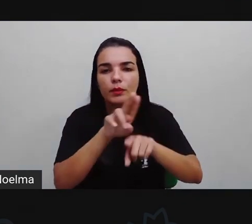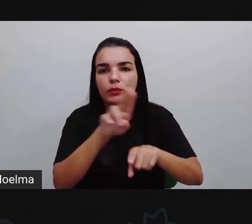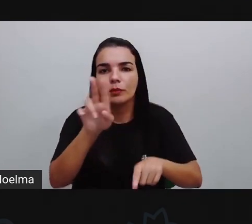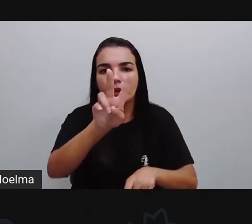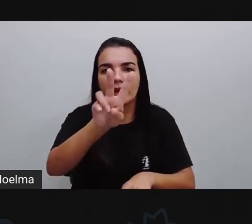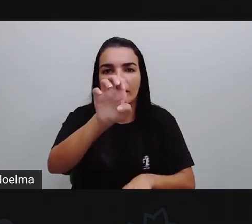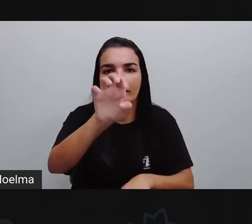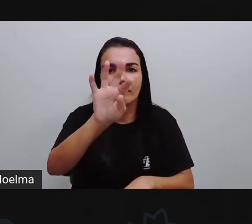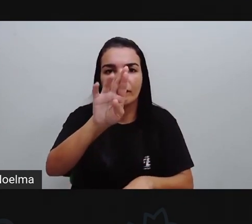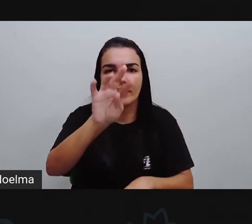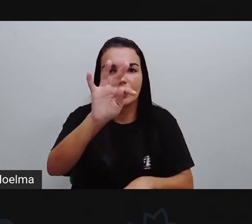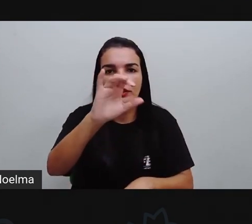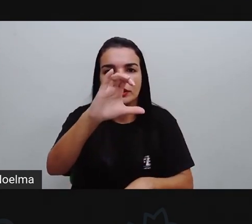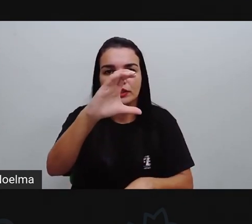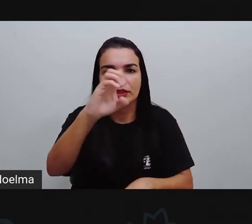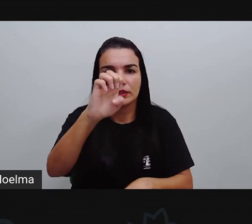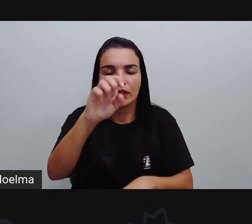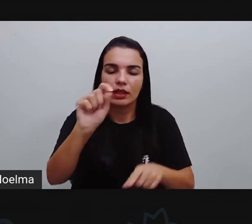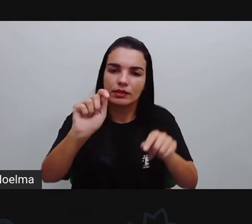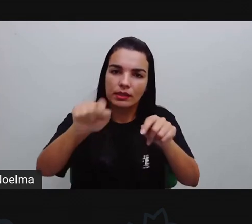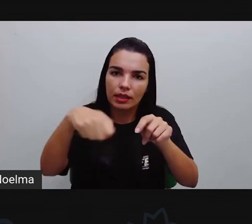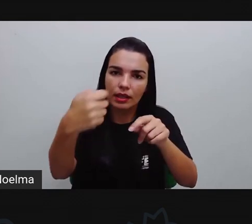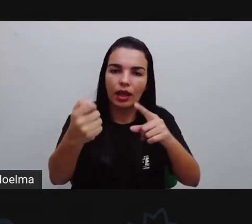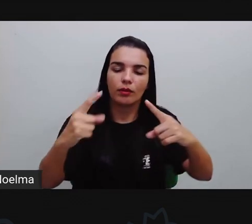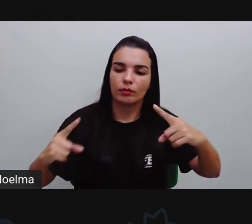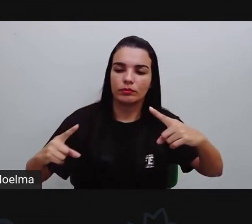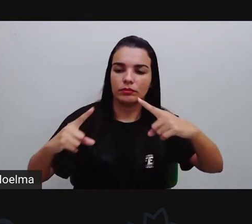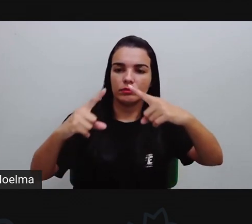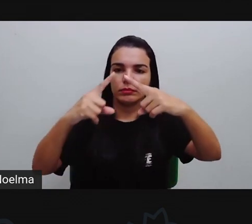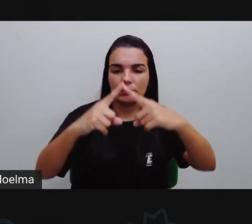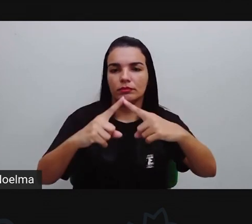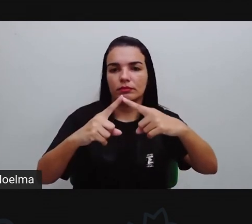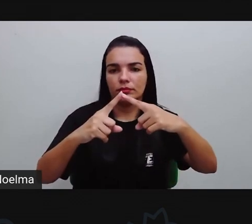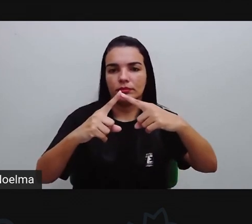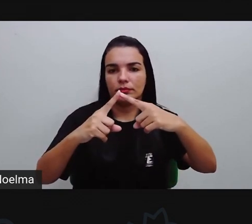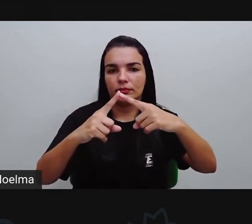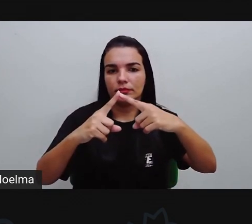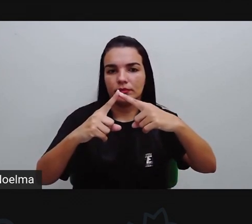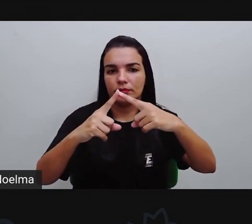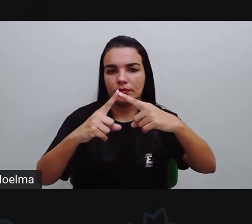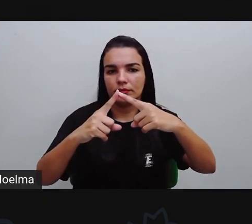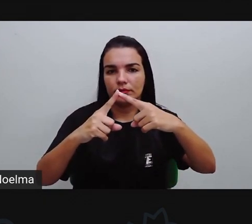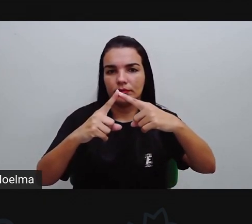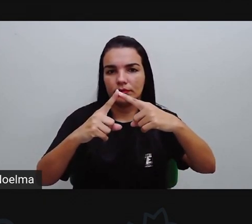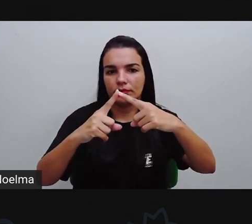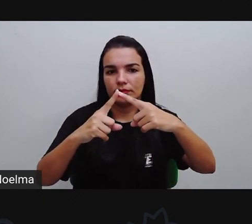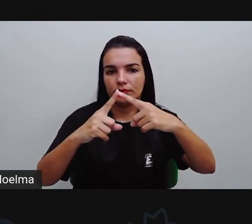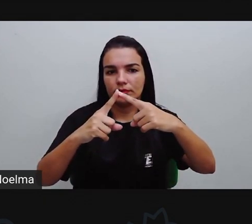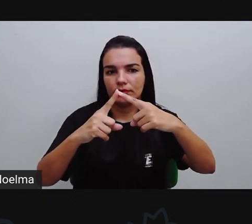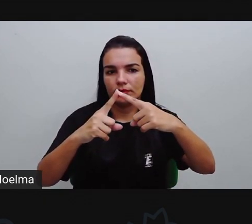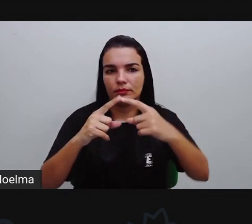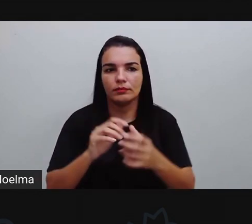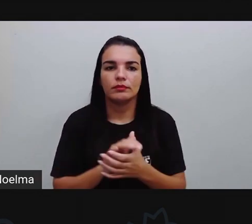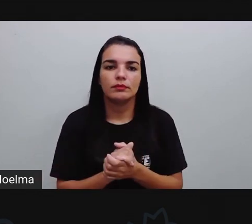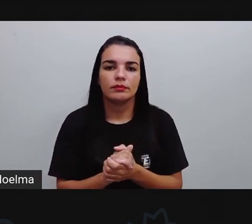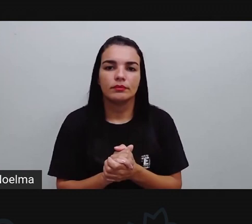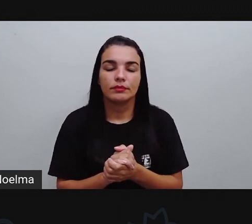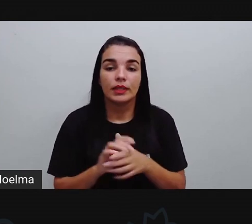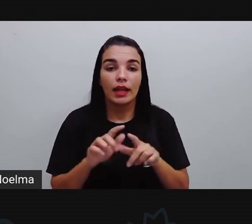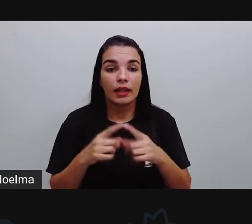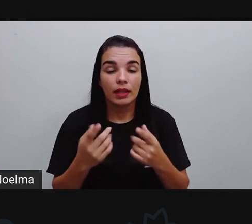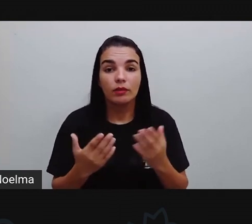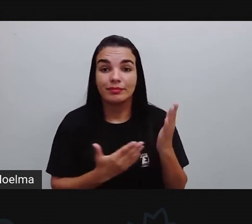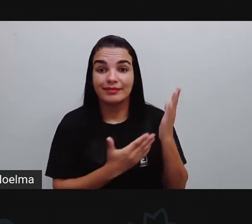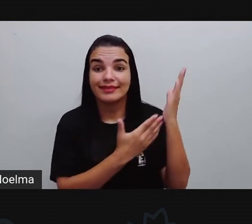né? Nós vamos ter os pontinhos e aí vai ser formado aqui pelo encontro de dois segmentos de reta. Então,